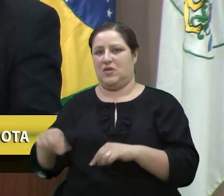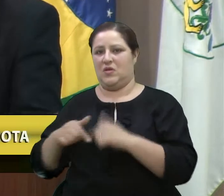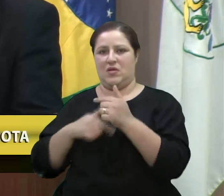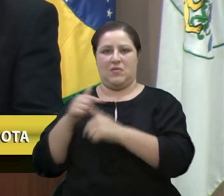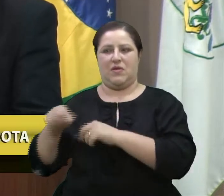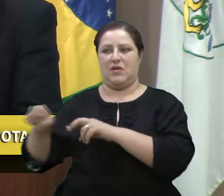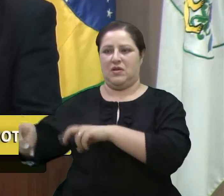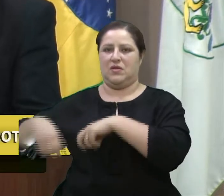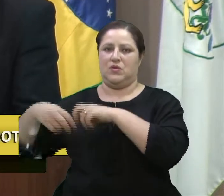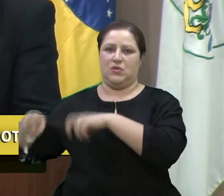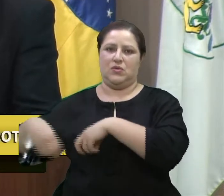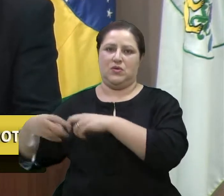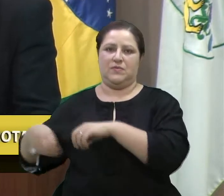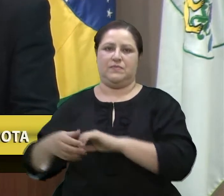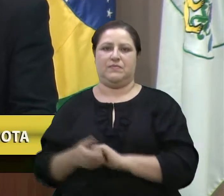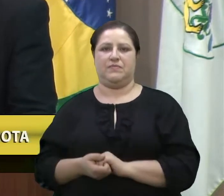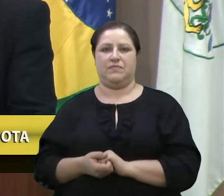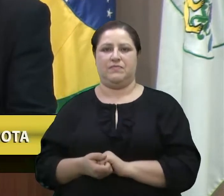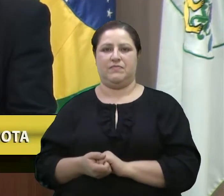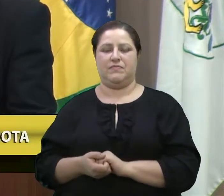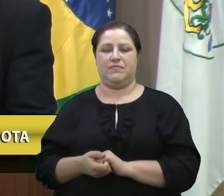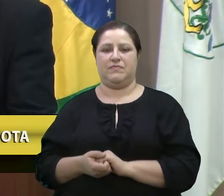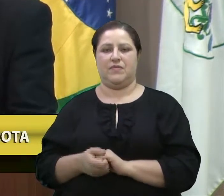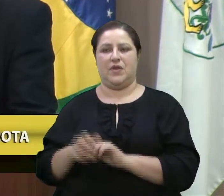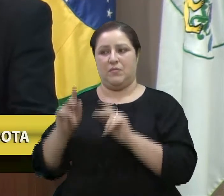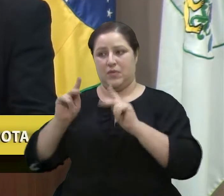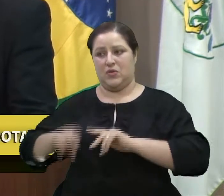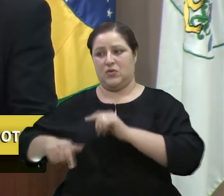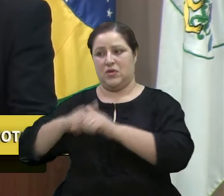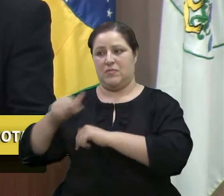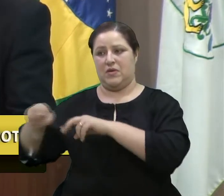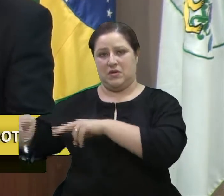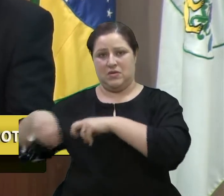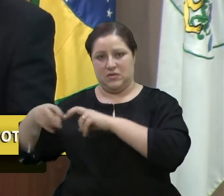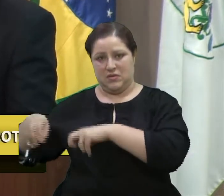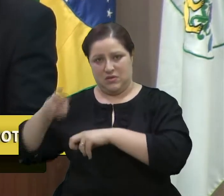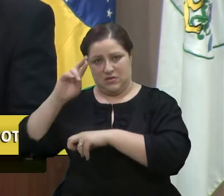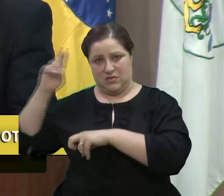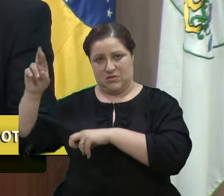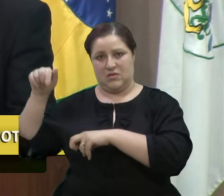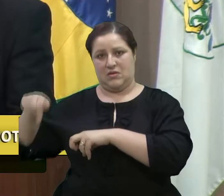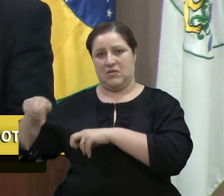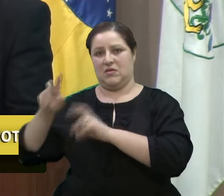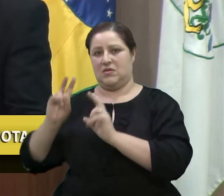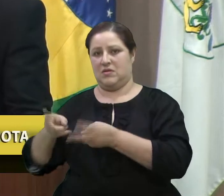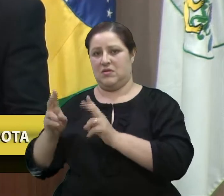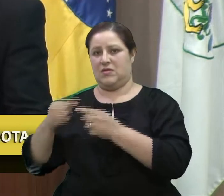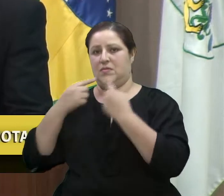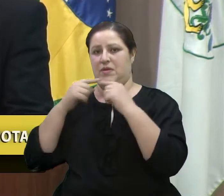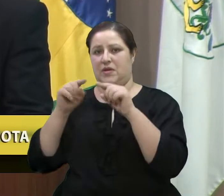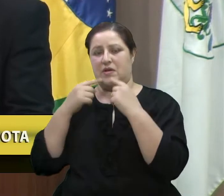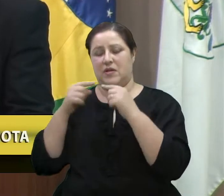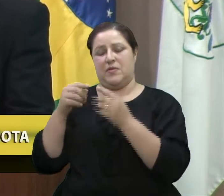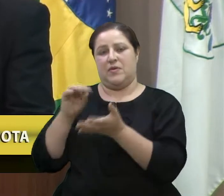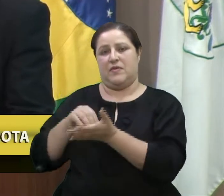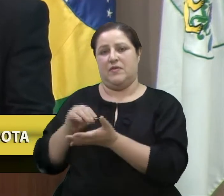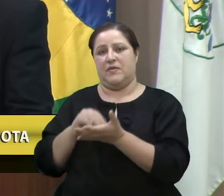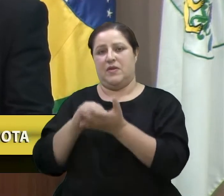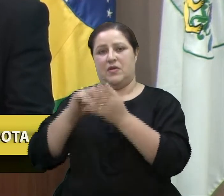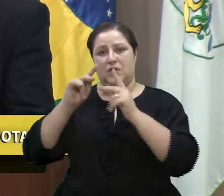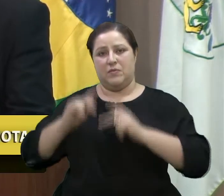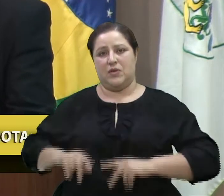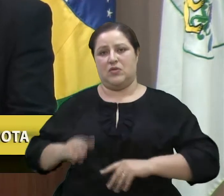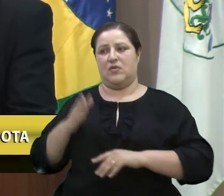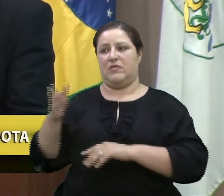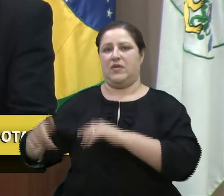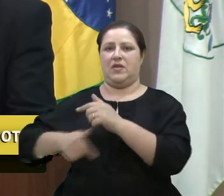agricultura. As reclamações de produtores rurais são constantes, não conseguem gente para